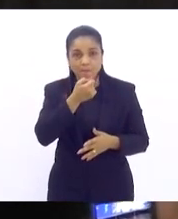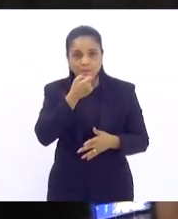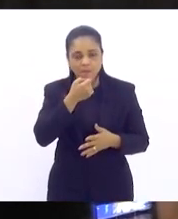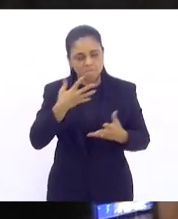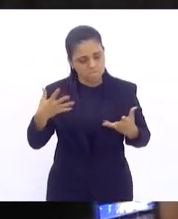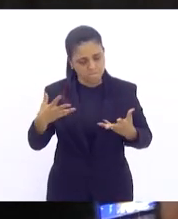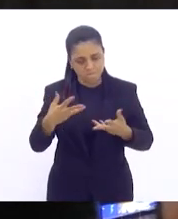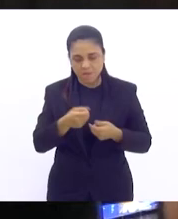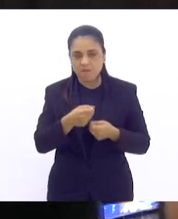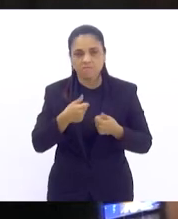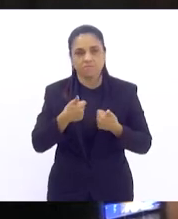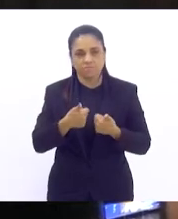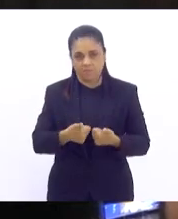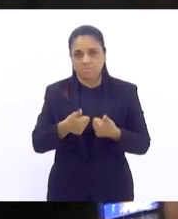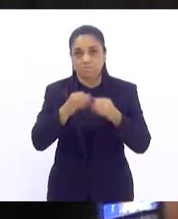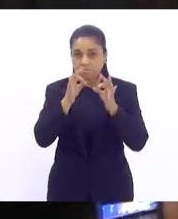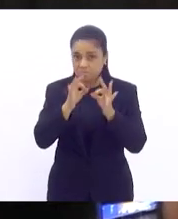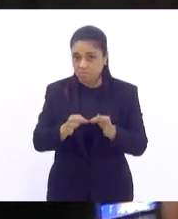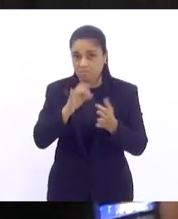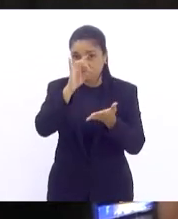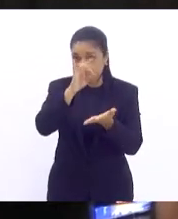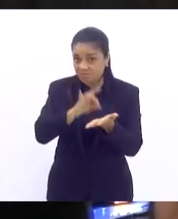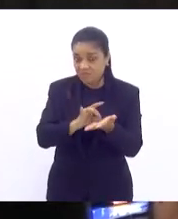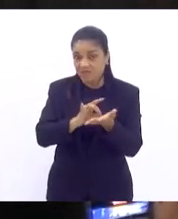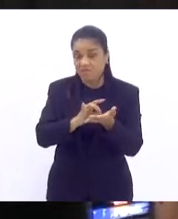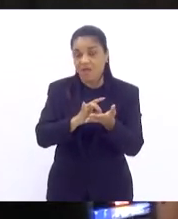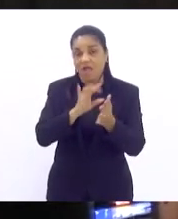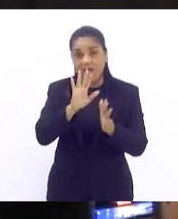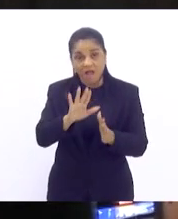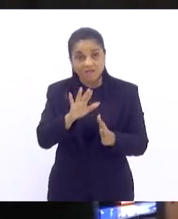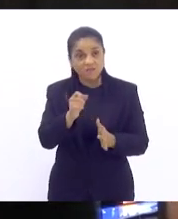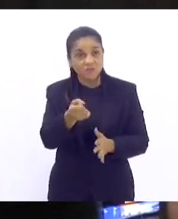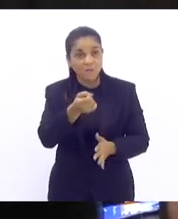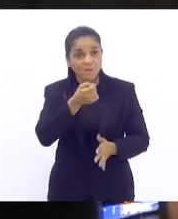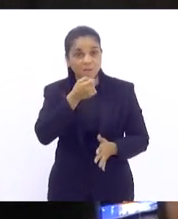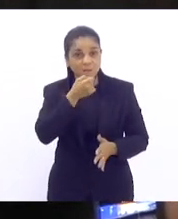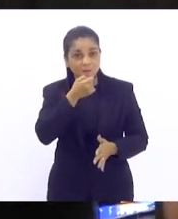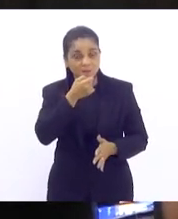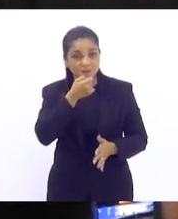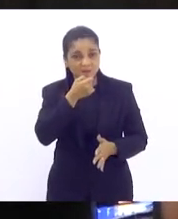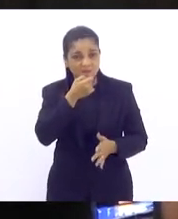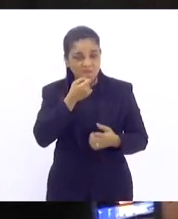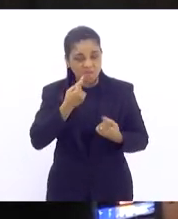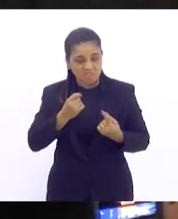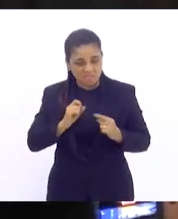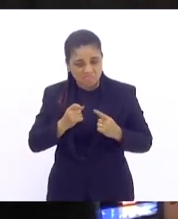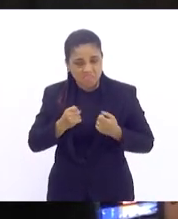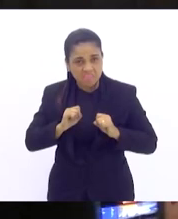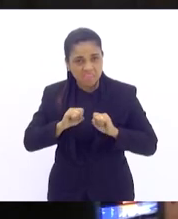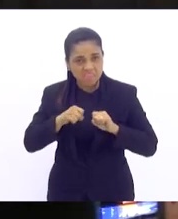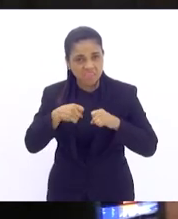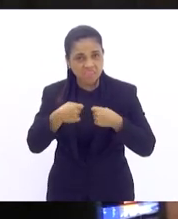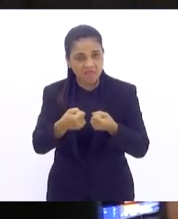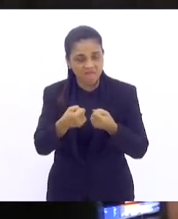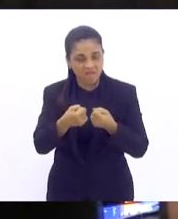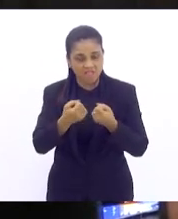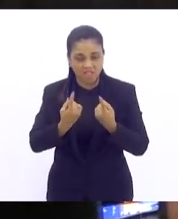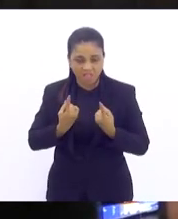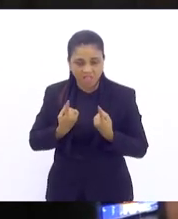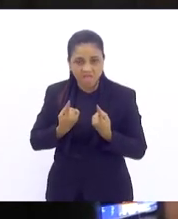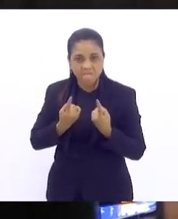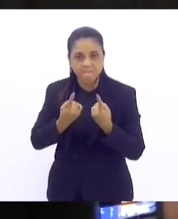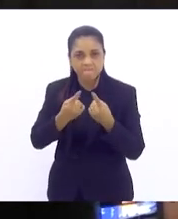maravilhoso mas quando o jornalismo se transforma em militância quando o jornalismo se transforma em